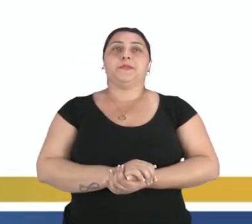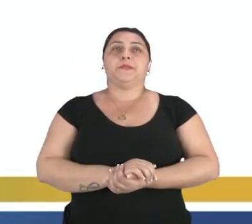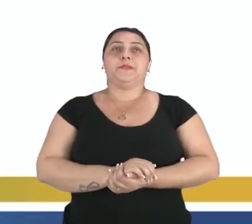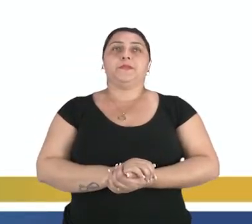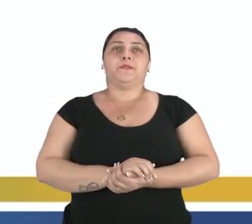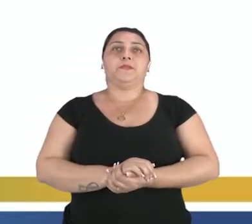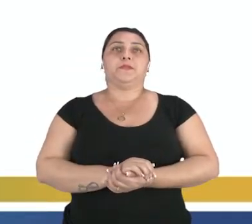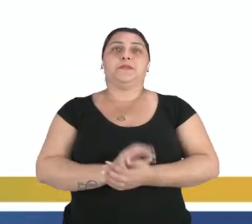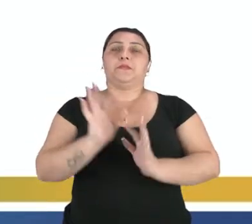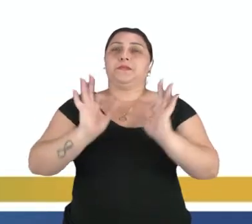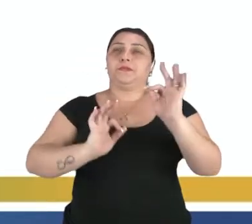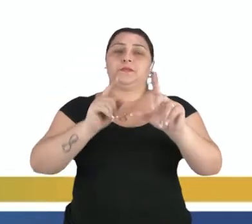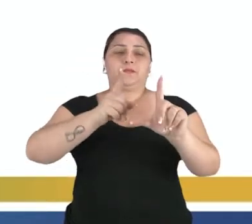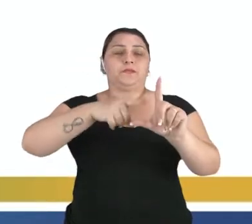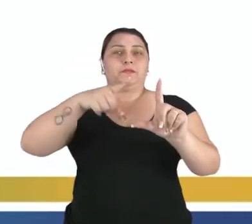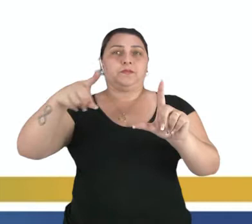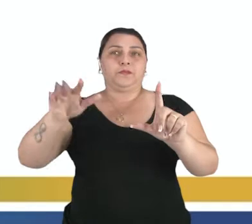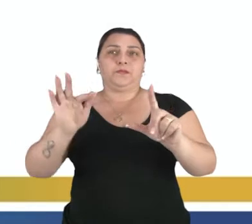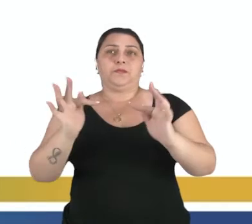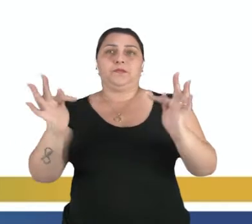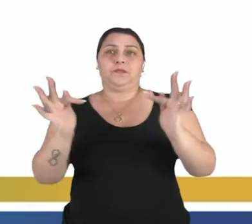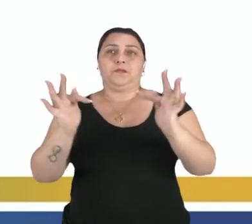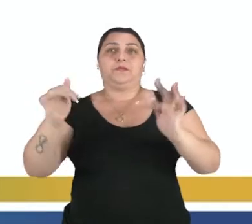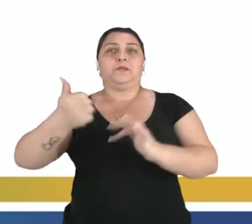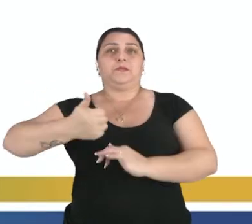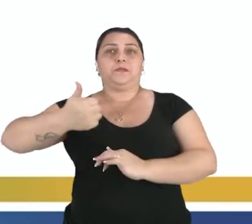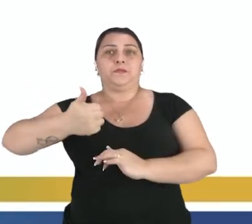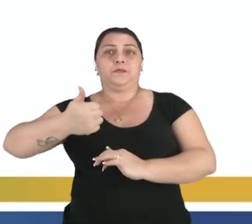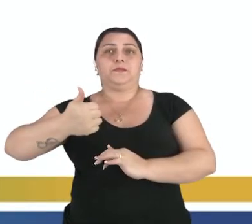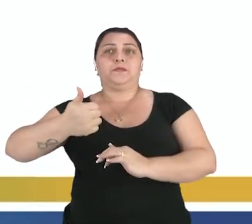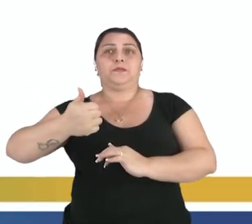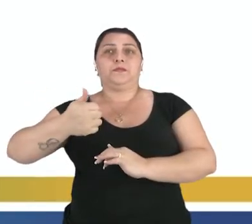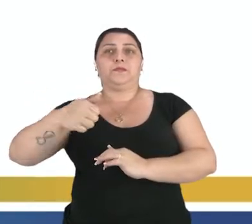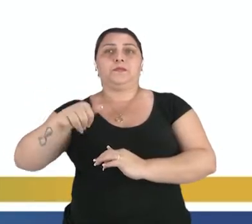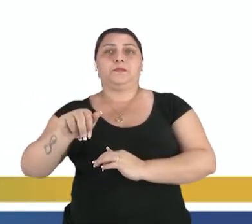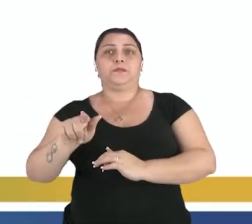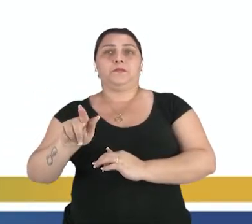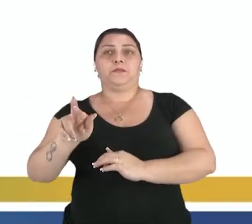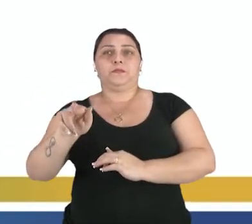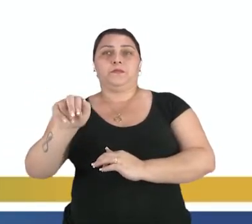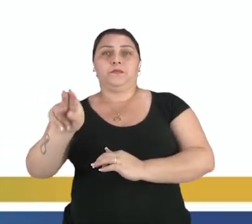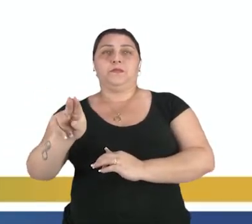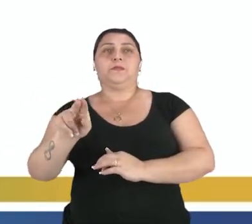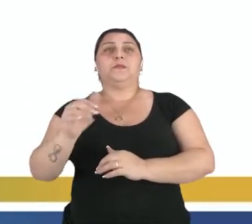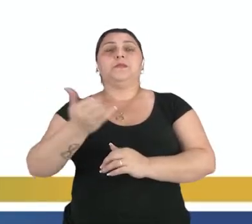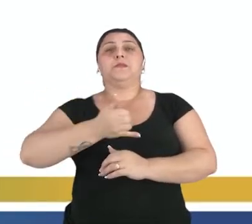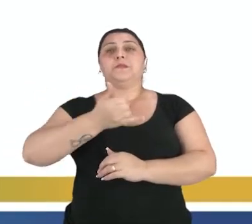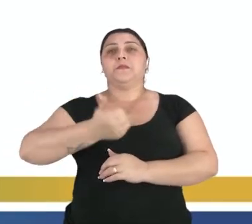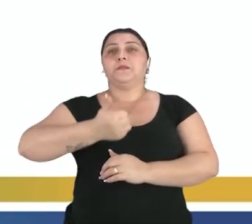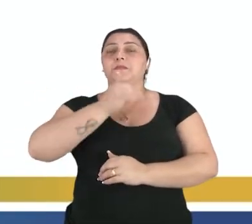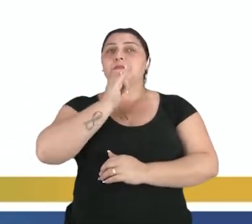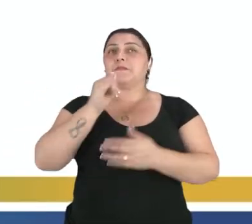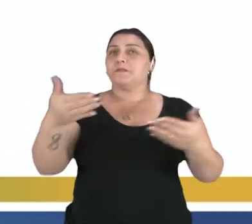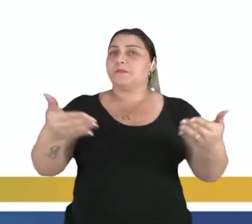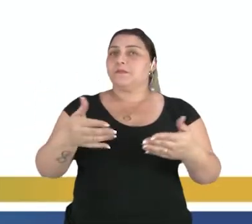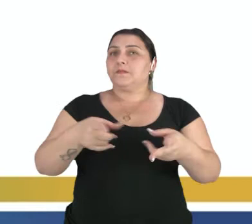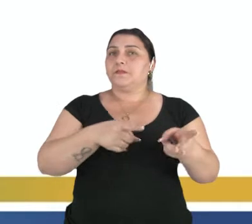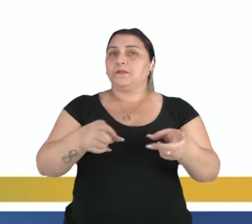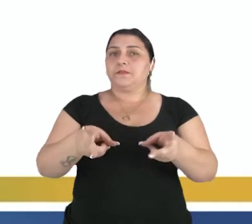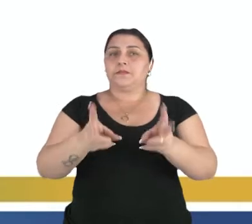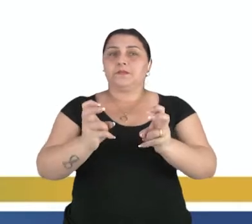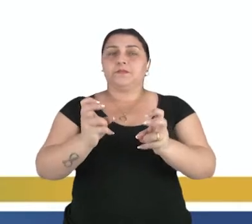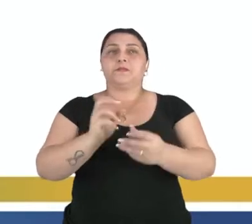Para a construção do gráfico da função do primeiro grau, nós vamos trabalhar o primeiro exemplo de hoje, para que vocês